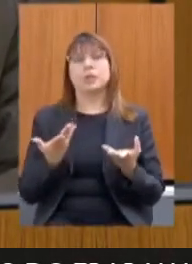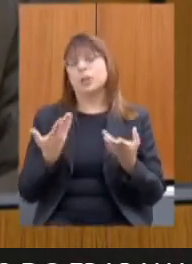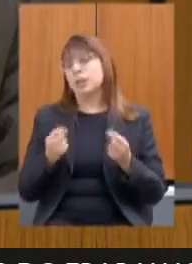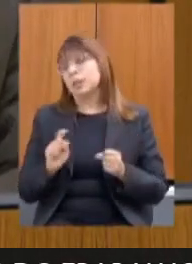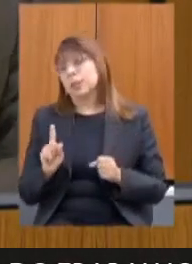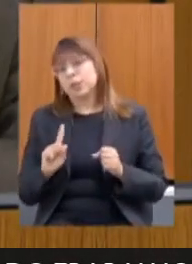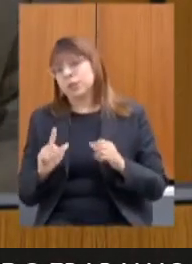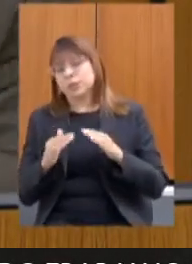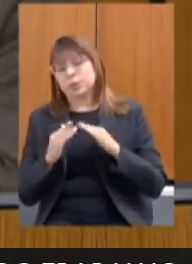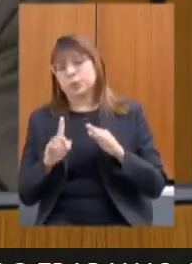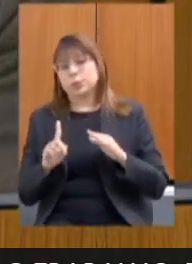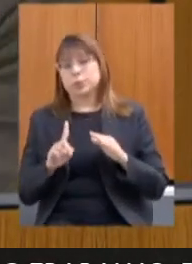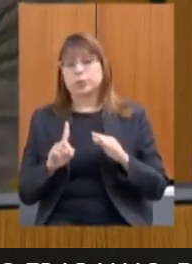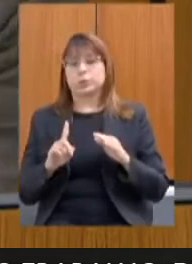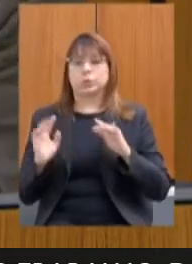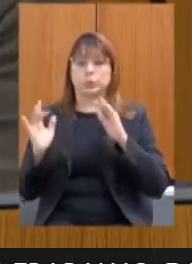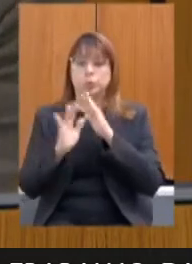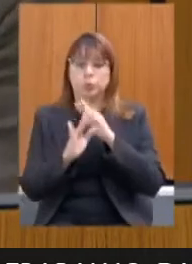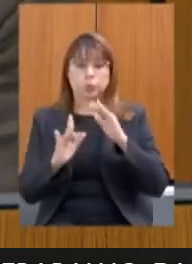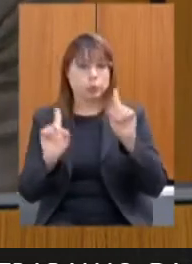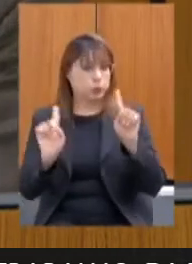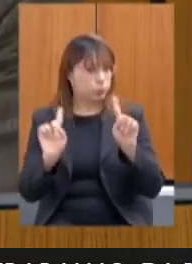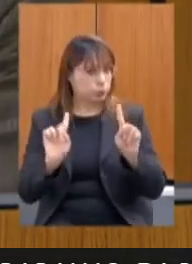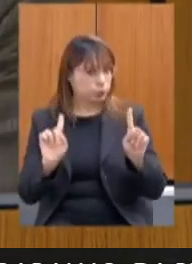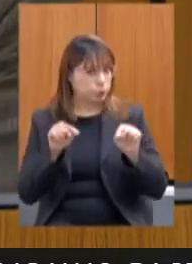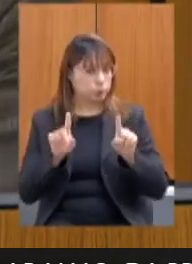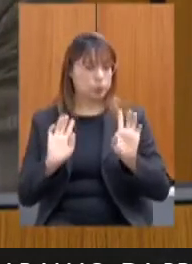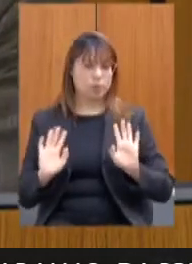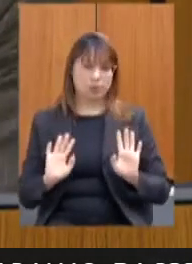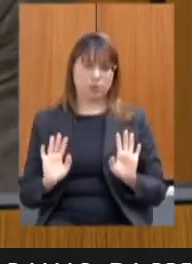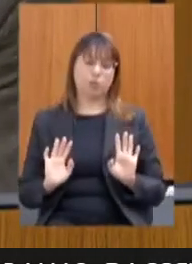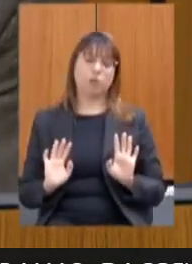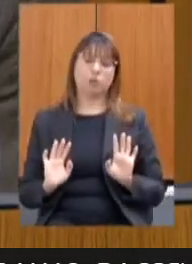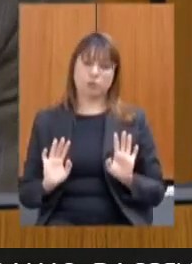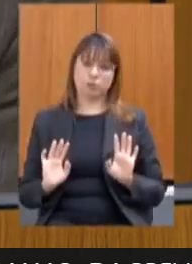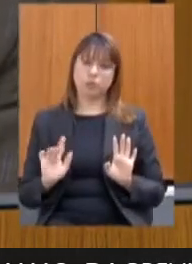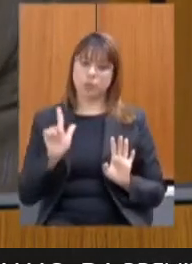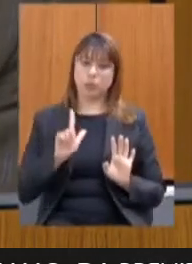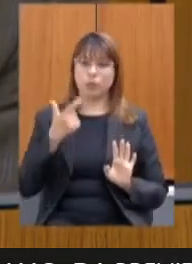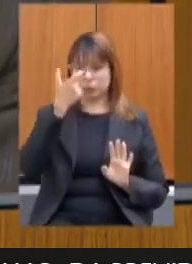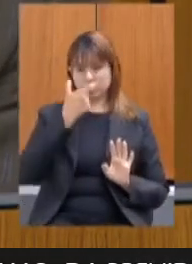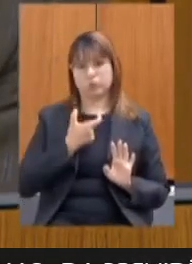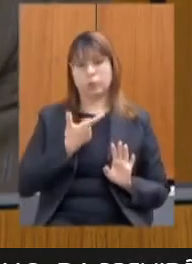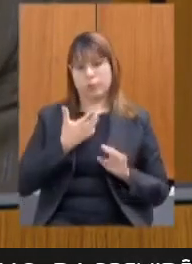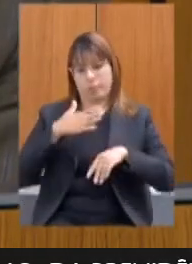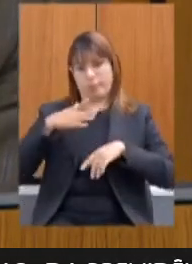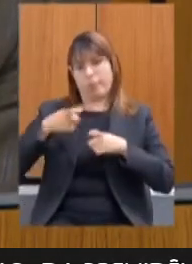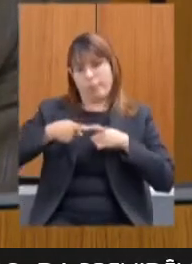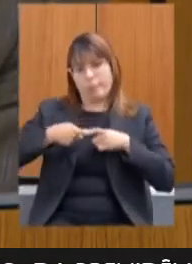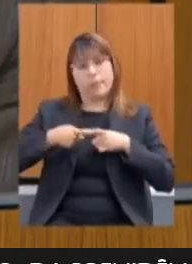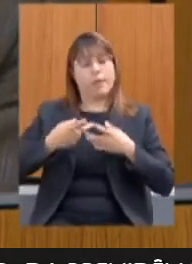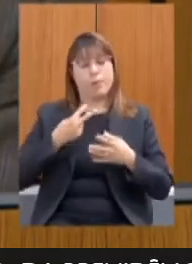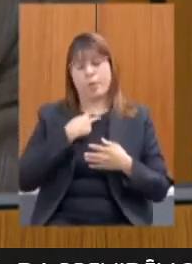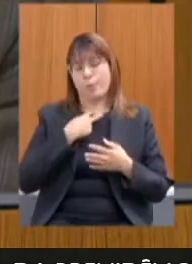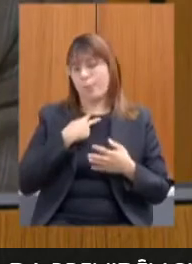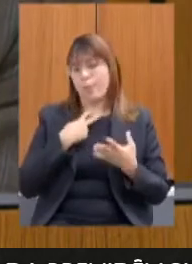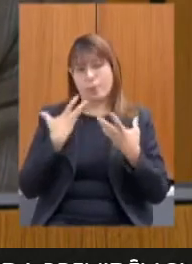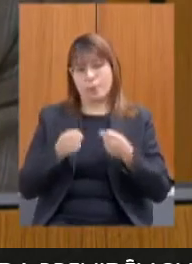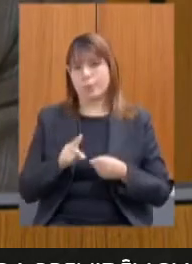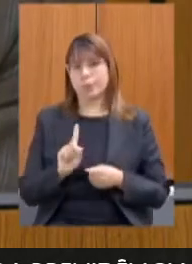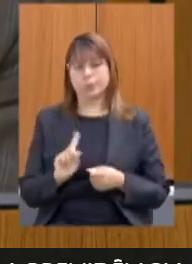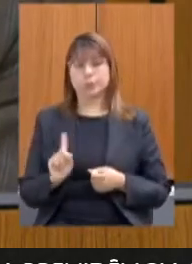há situações de aglomerações nada disso isso aí nós também e eu na posição de médico não poderia nunca defender